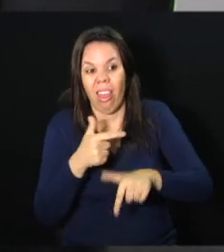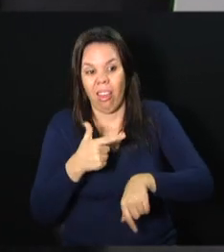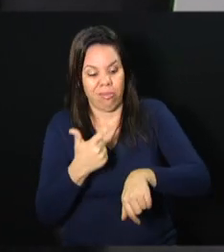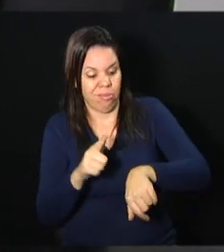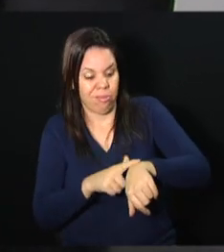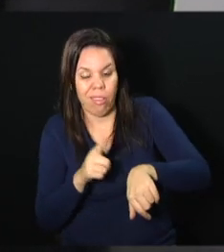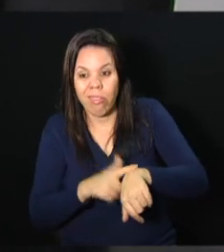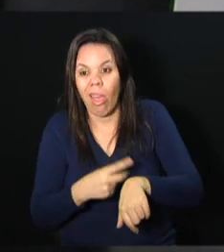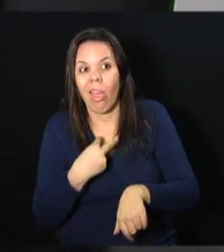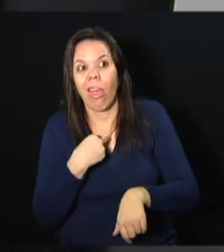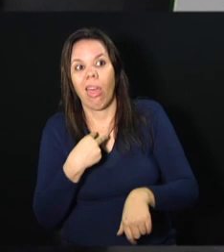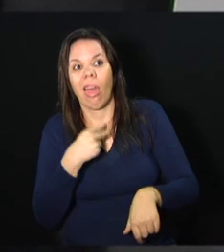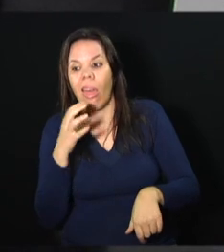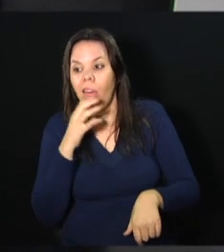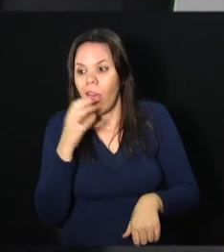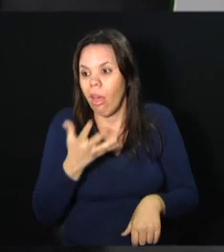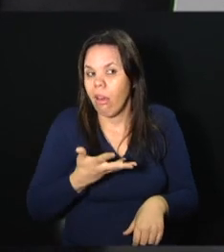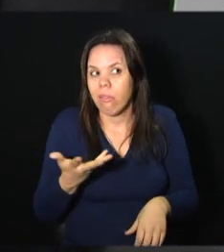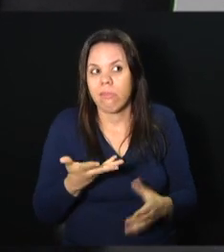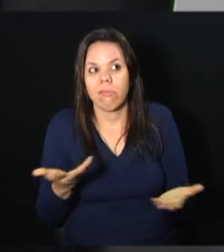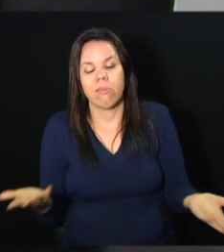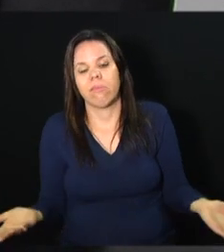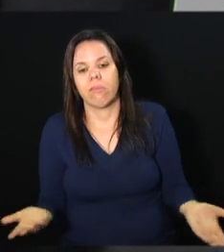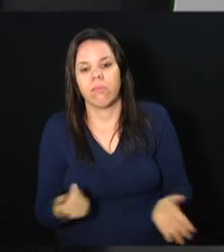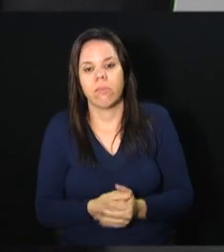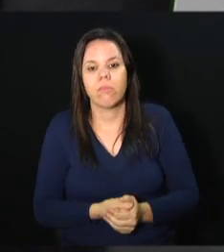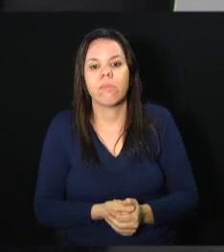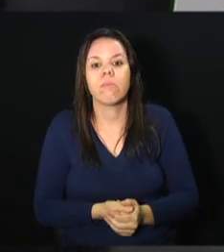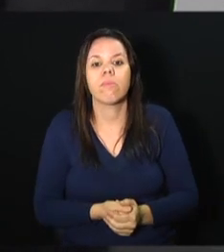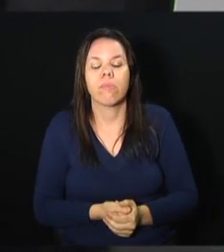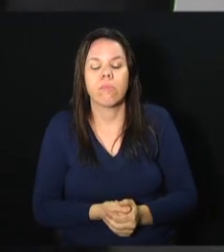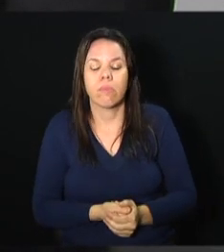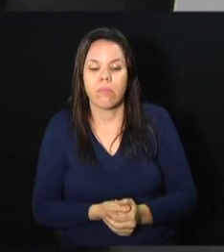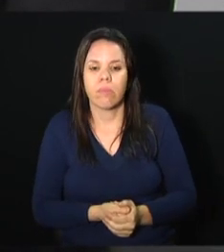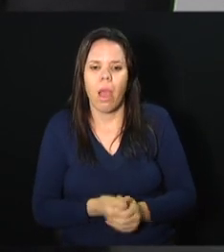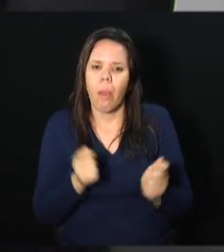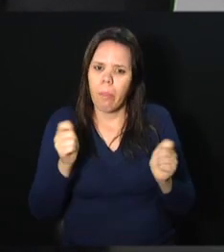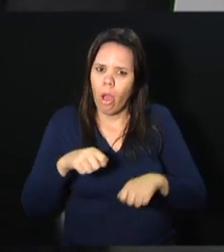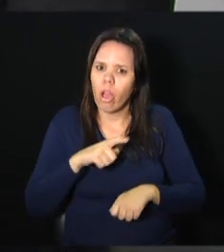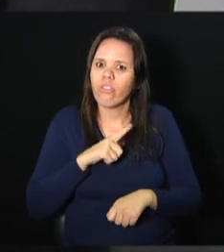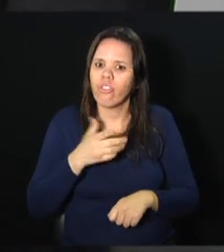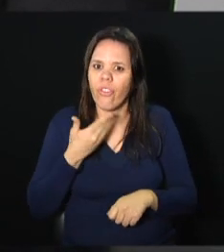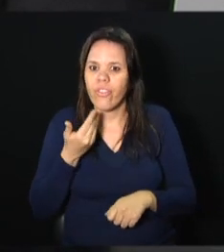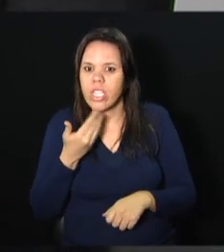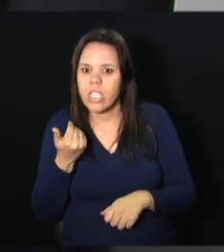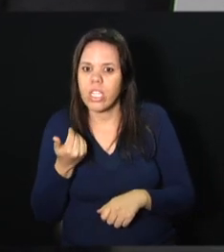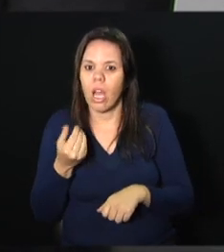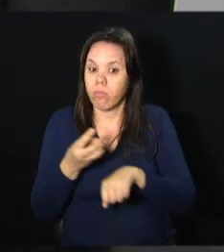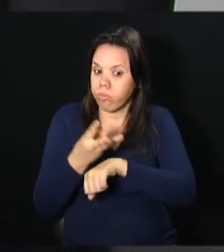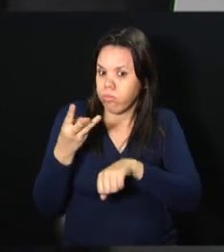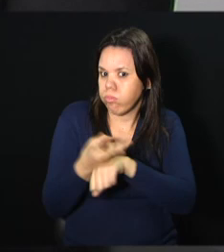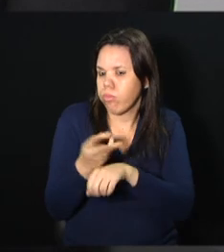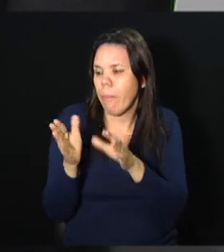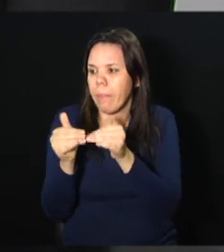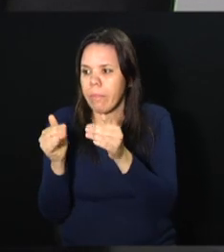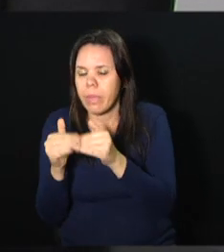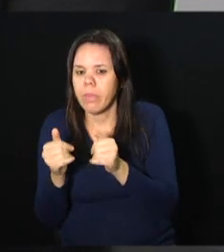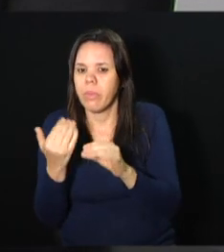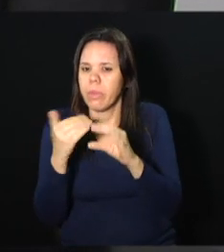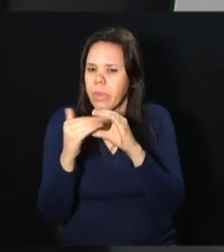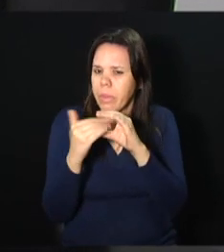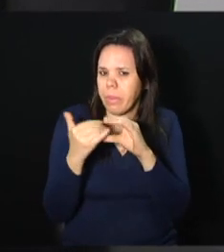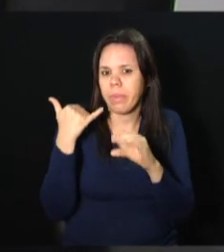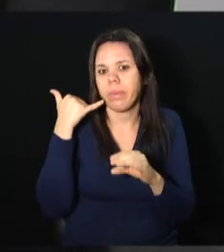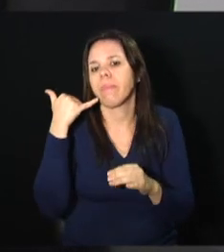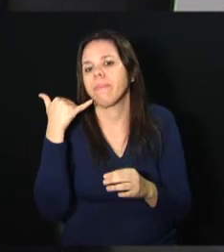pessoas não têm tempo, as pessoas poderão ter a facilidade de fazer encomenda por WhatsApp, por e-mail, por